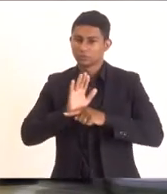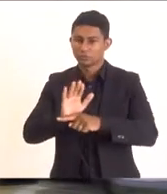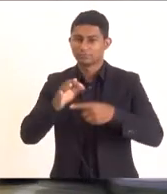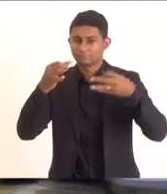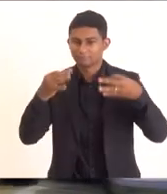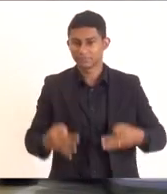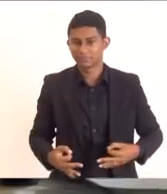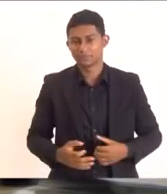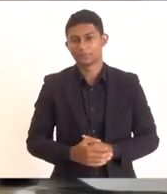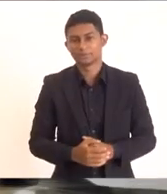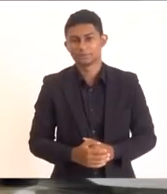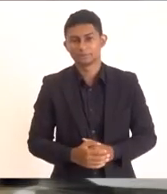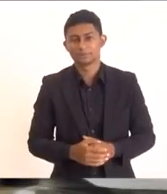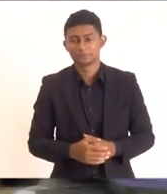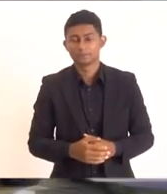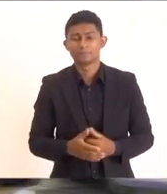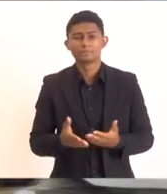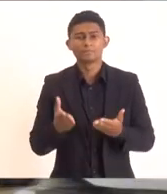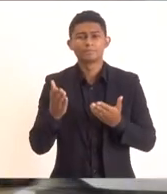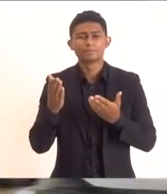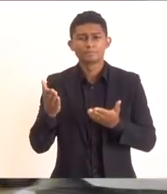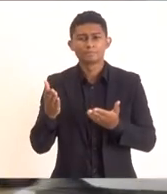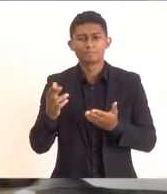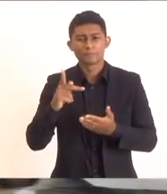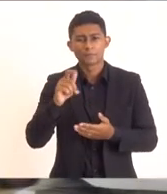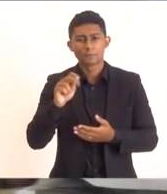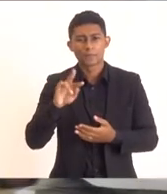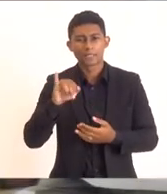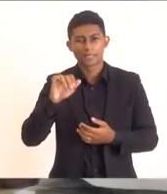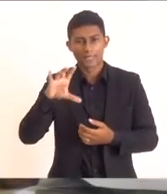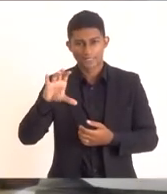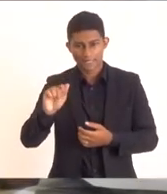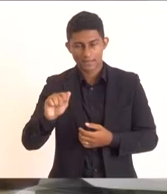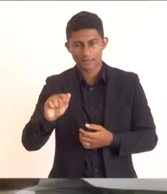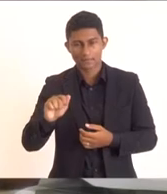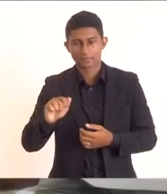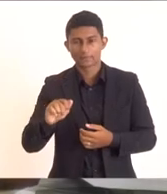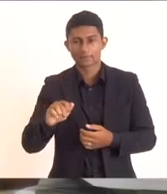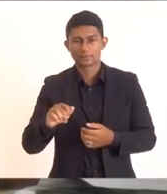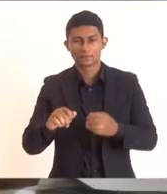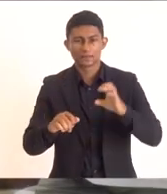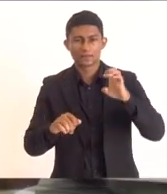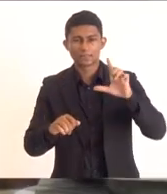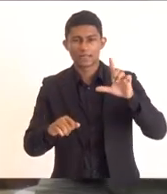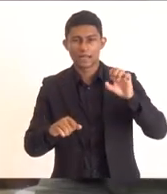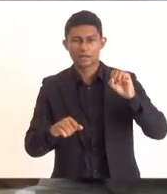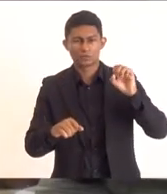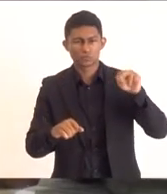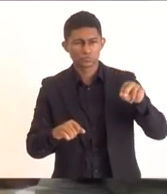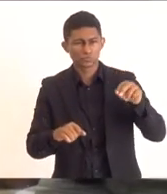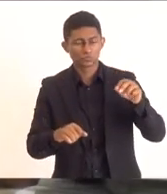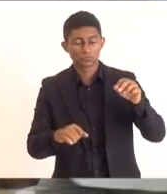Antes de passar para a Patrícia, depois vou passar para o... não sei se o Celso Pancera está no